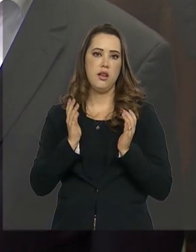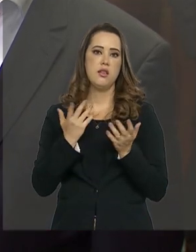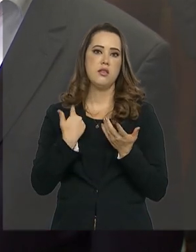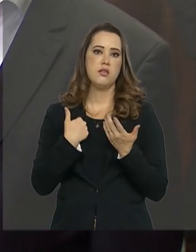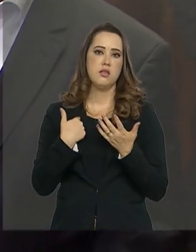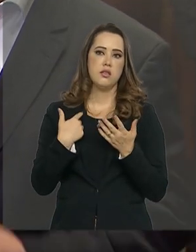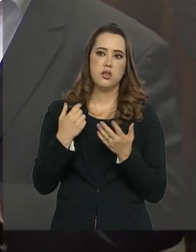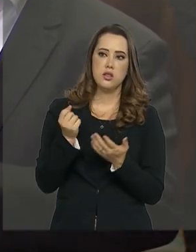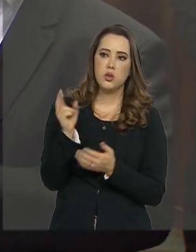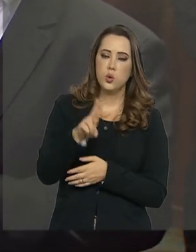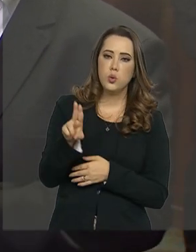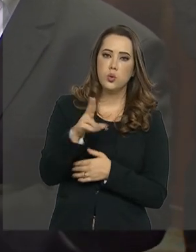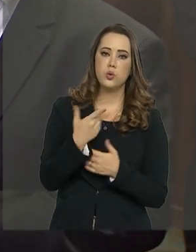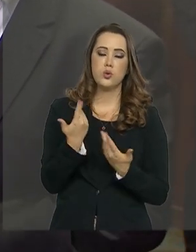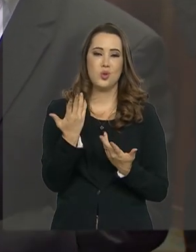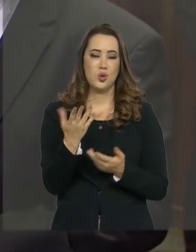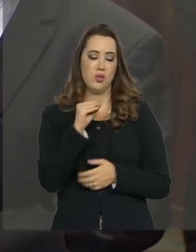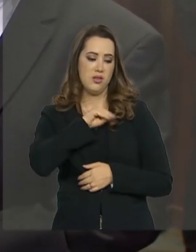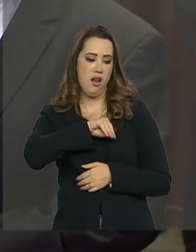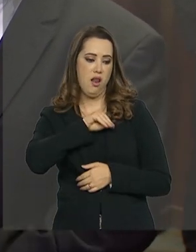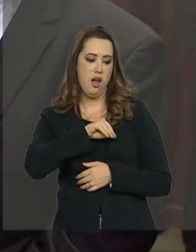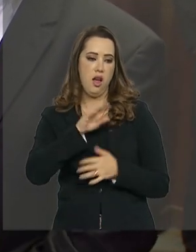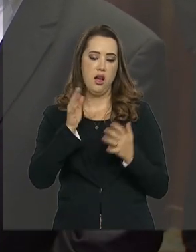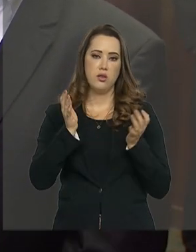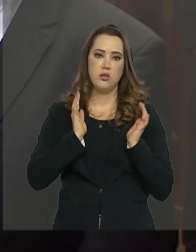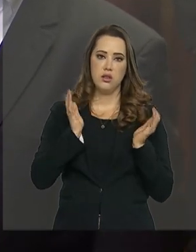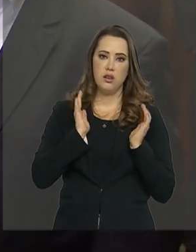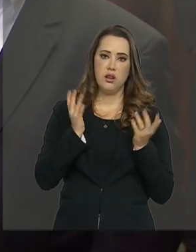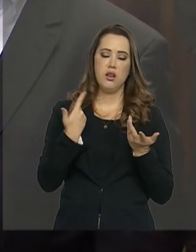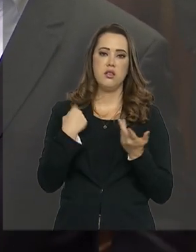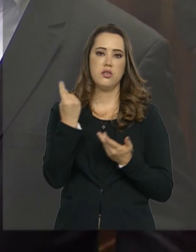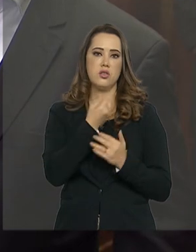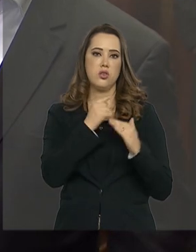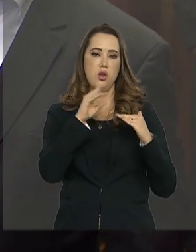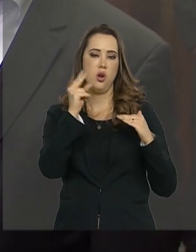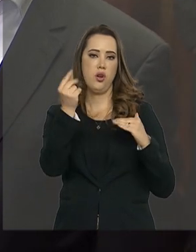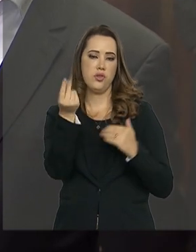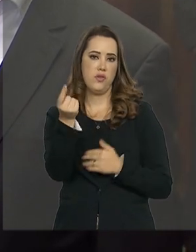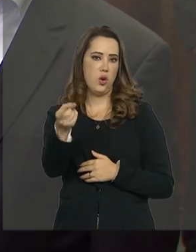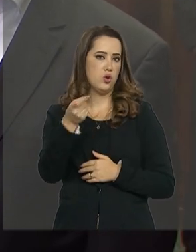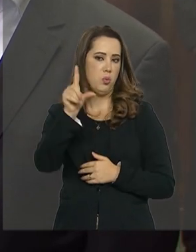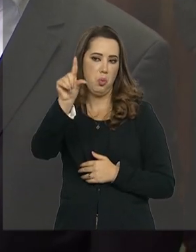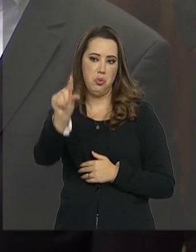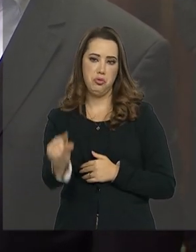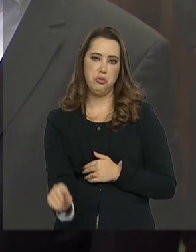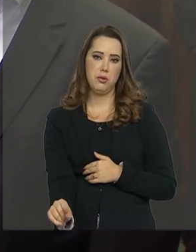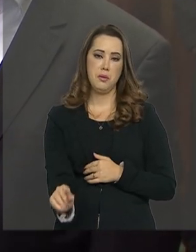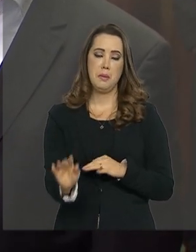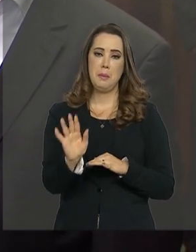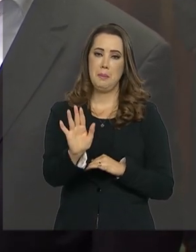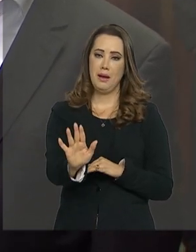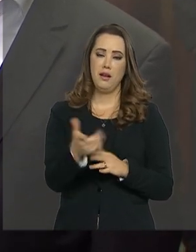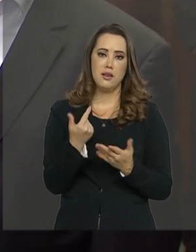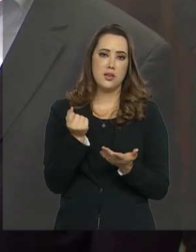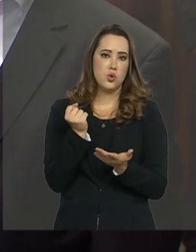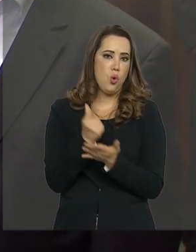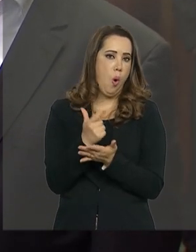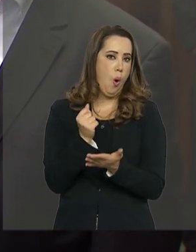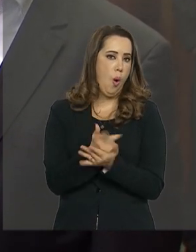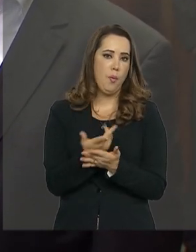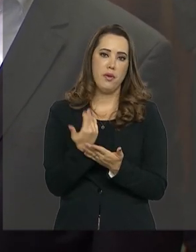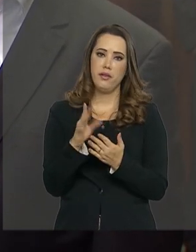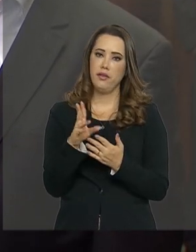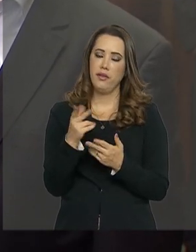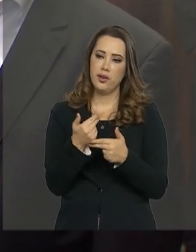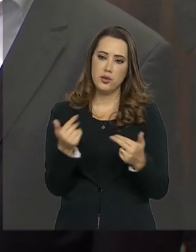Em termos de renda e propriedade, em comparação com os demais países, nós estamos lá embaixo, tributamos muito pouco. Em termos do consumo, que é